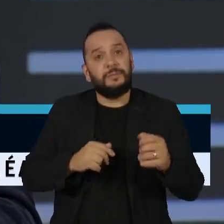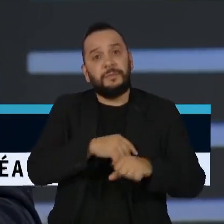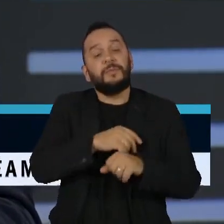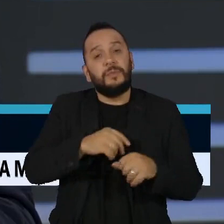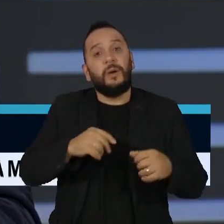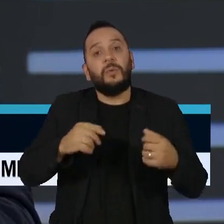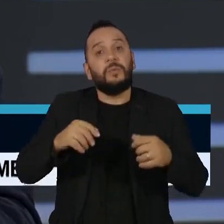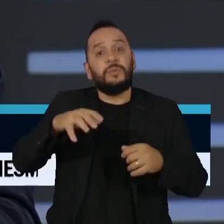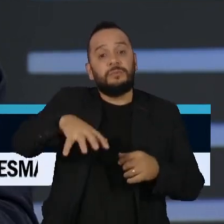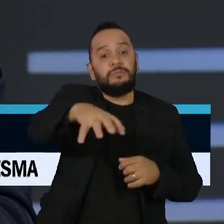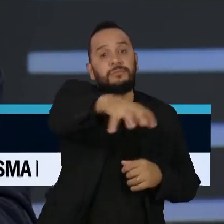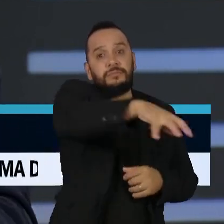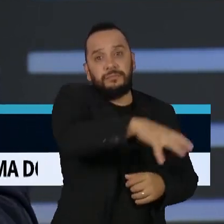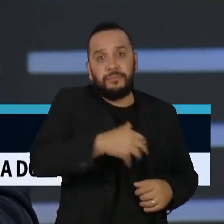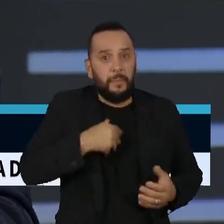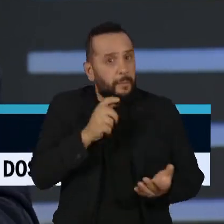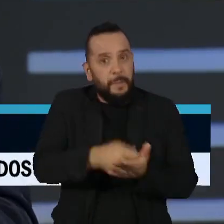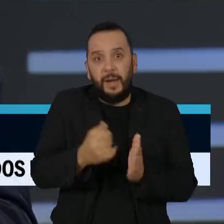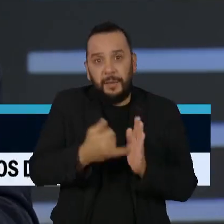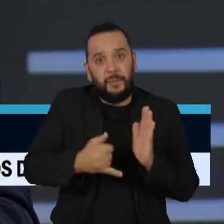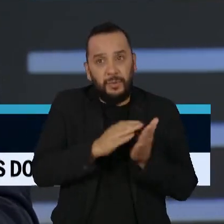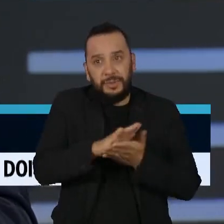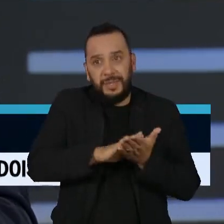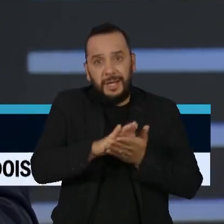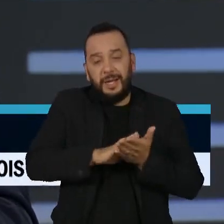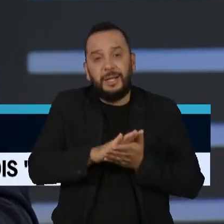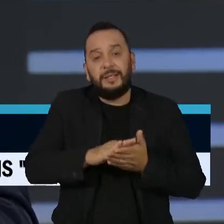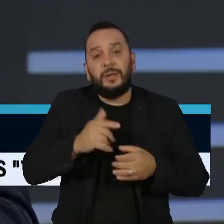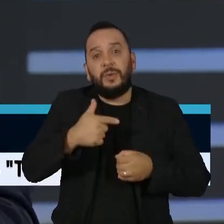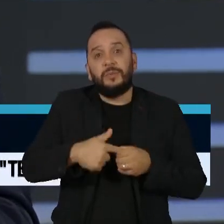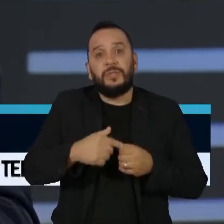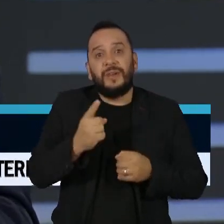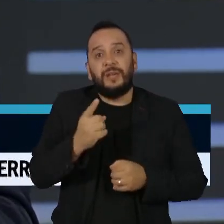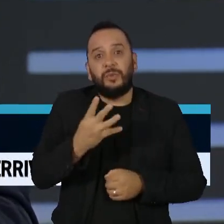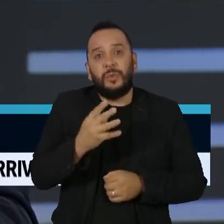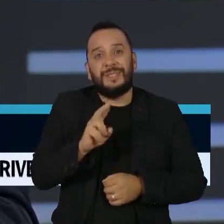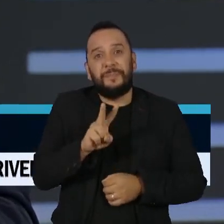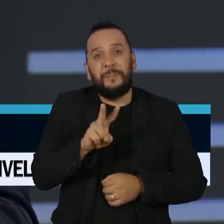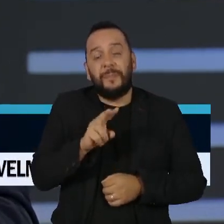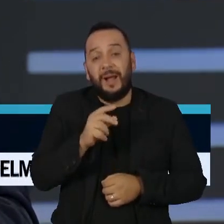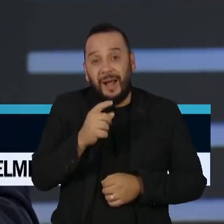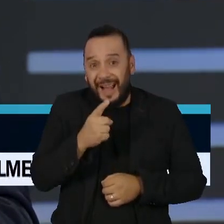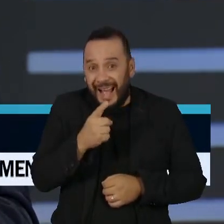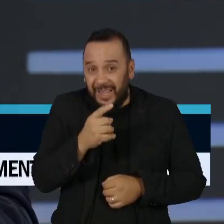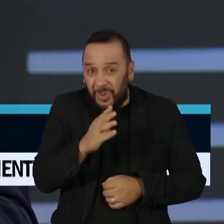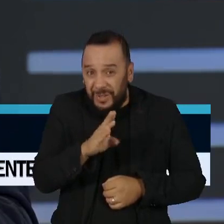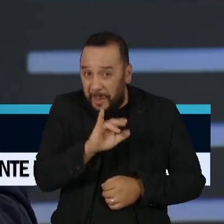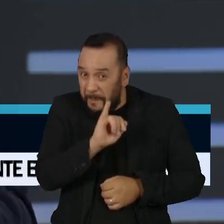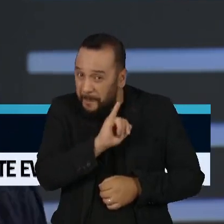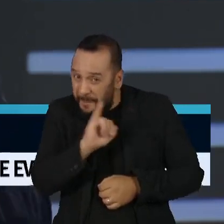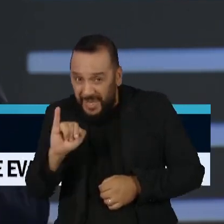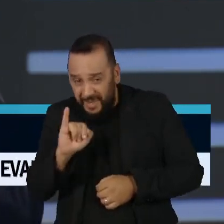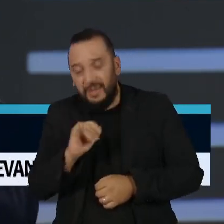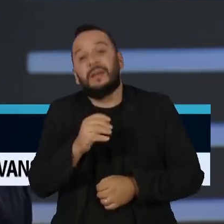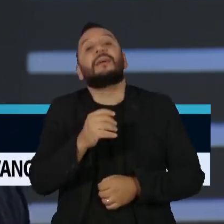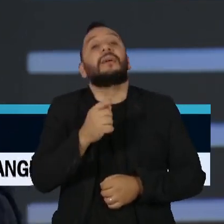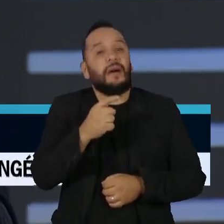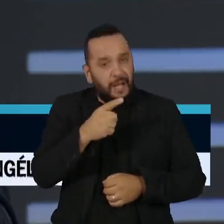14 bilhões de sonegação de impostos por ano, mais 15 de adulteração, que é feito pelos